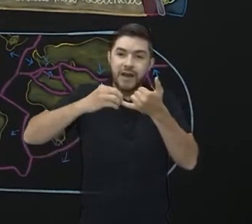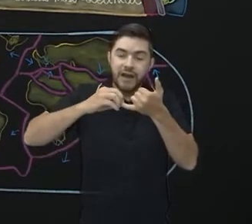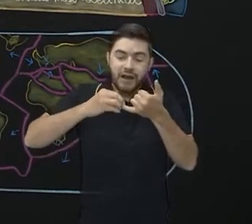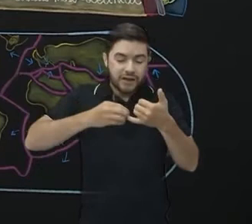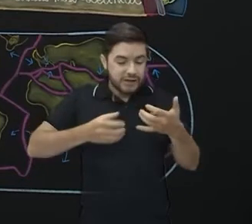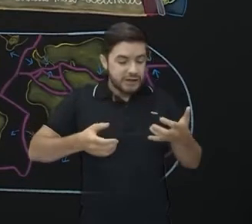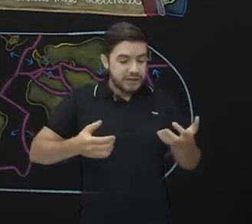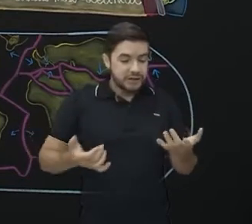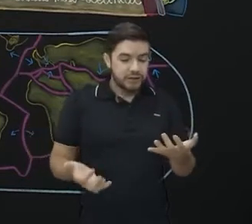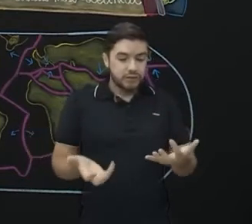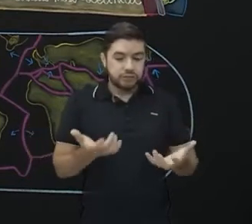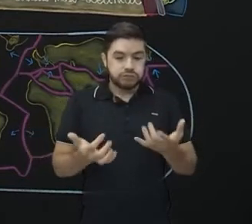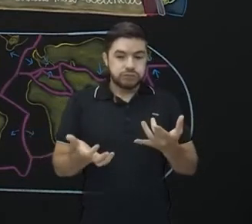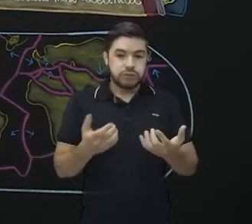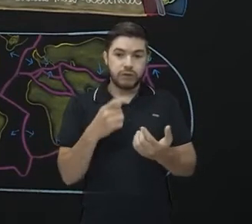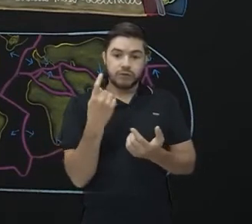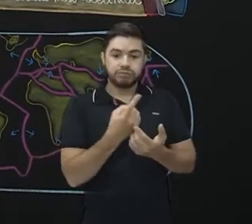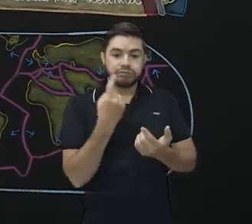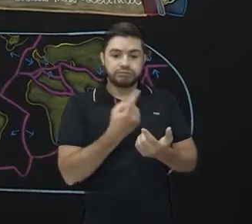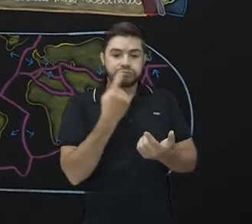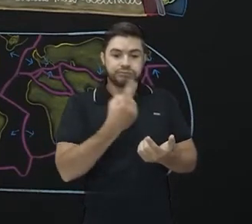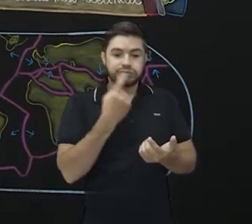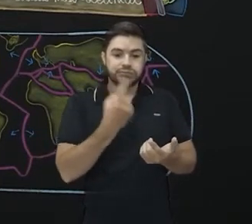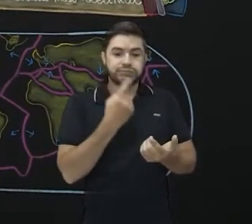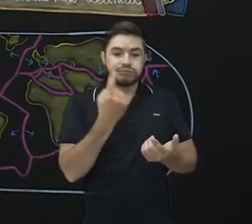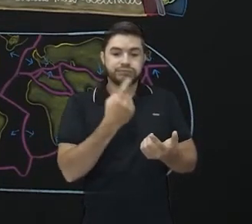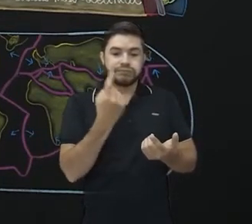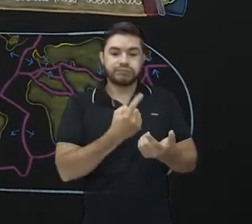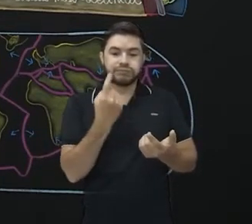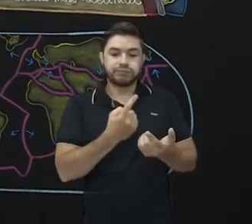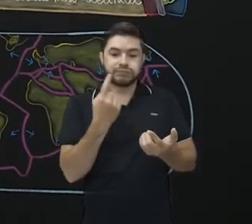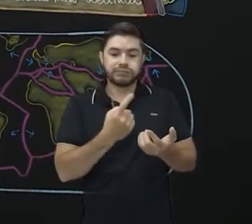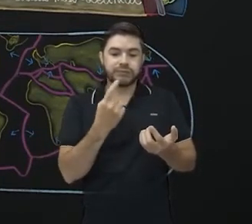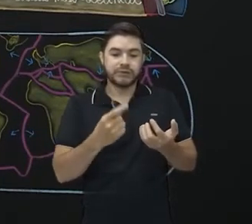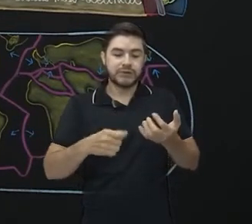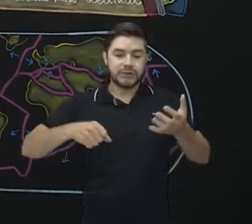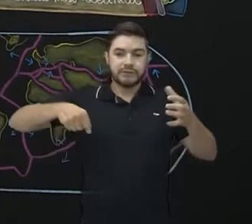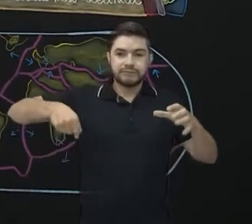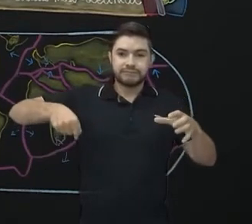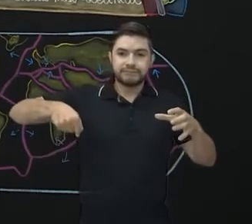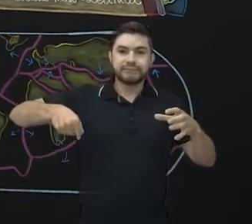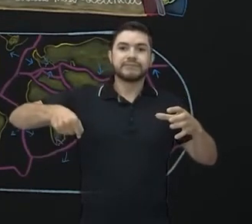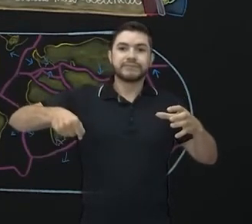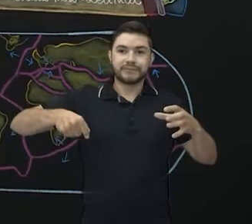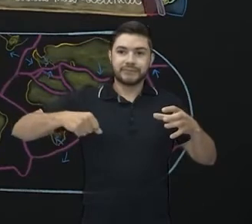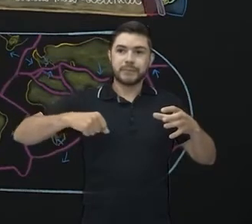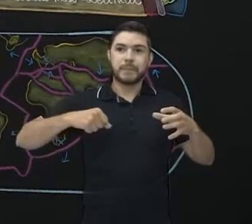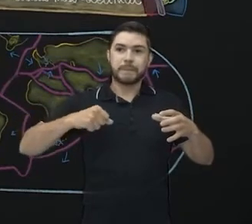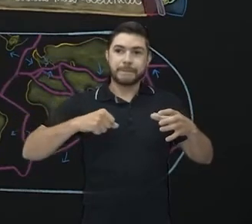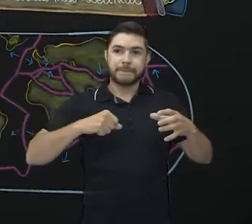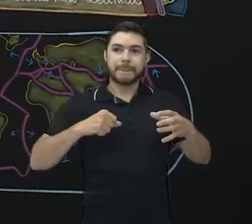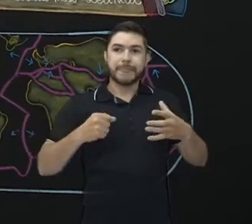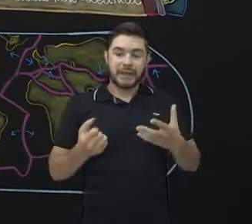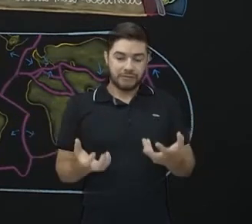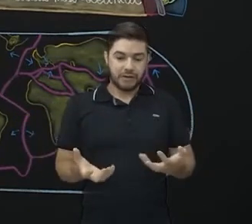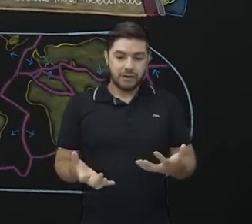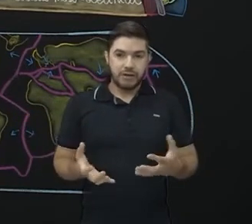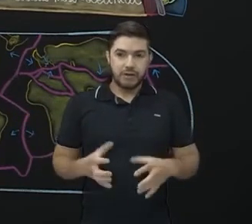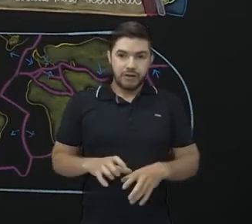embaixo, ele é elevado até chegar na tampa da panela que se esfria e vai fazendo esse movimento. A panela de pressão gera uma